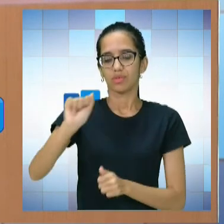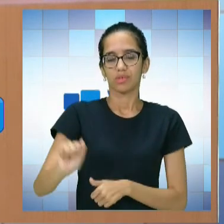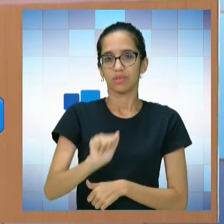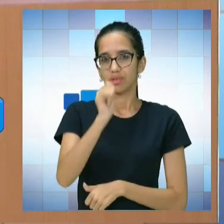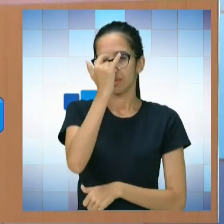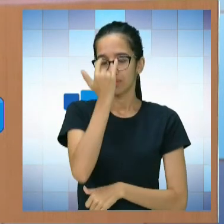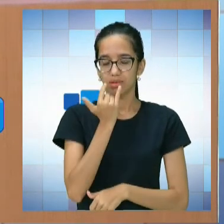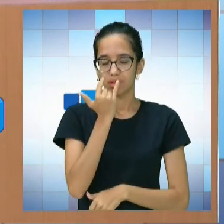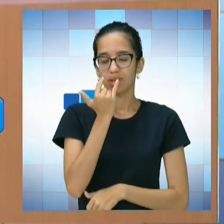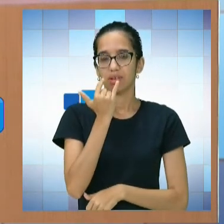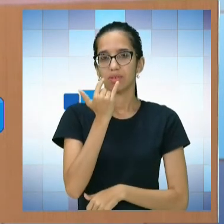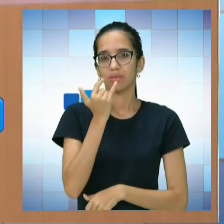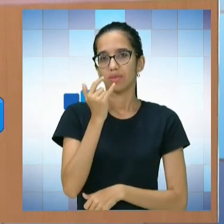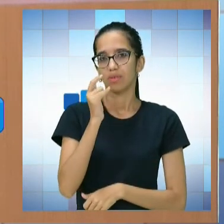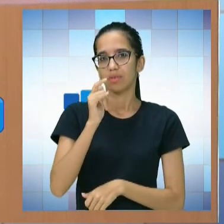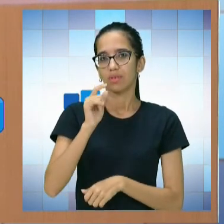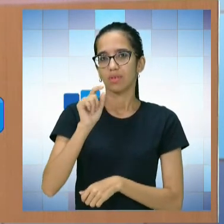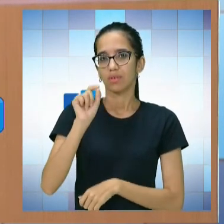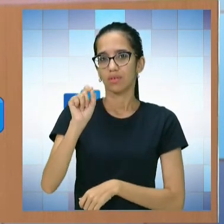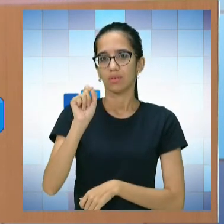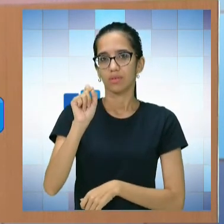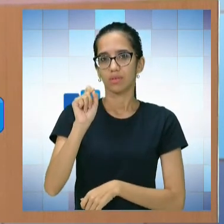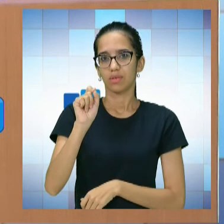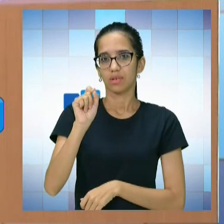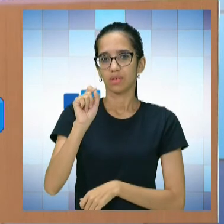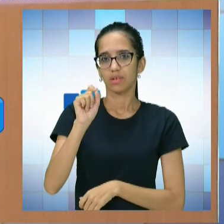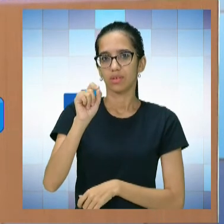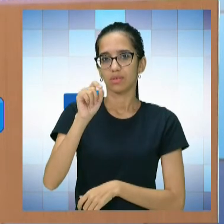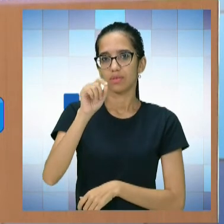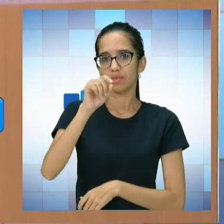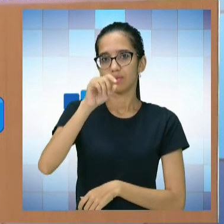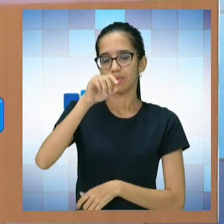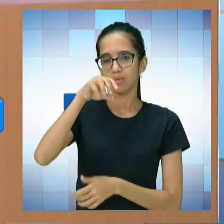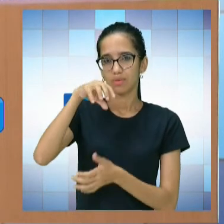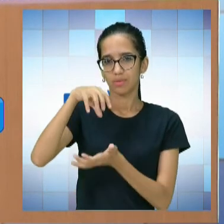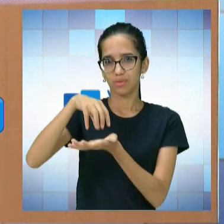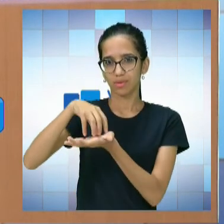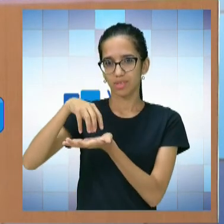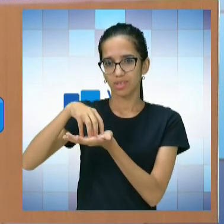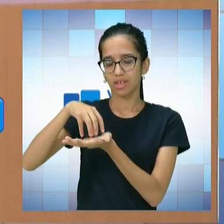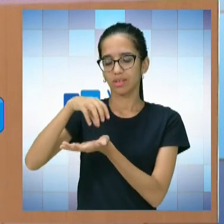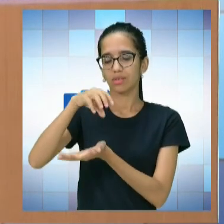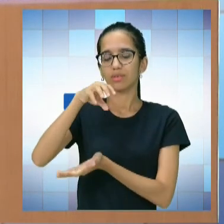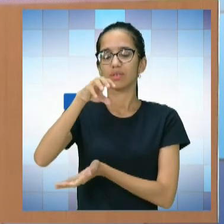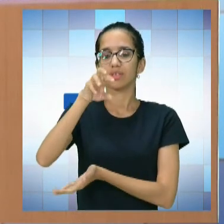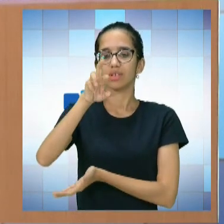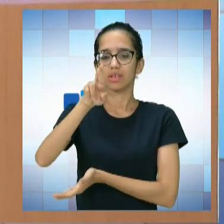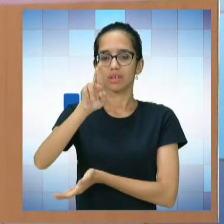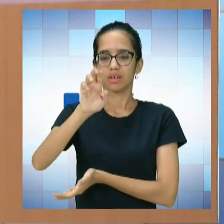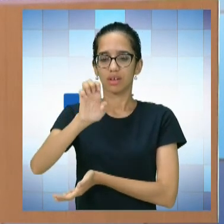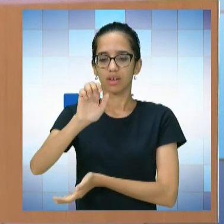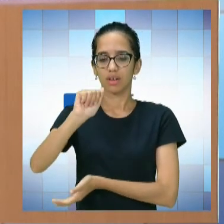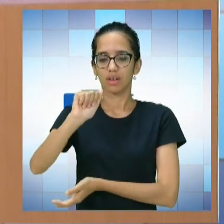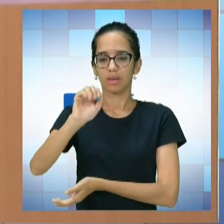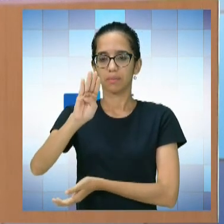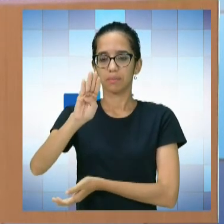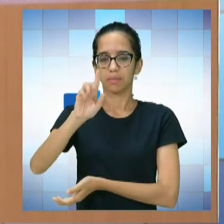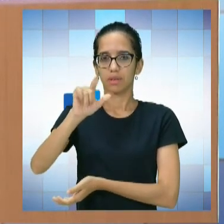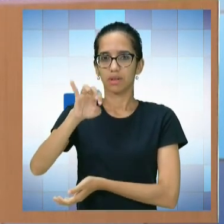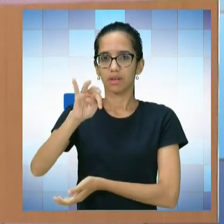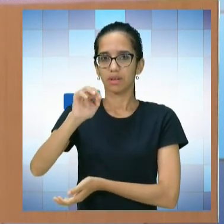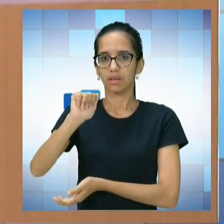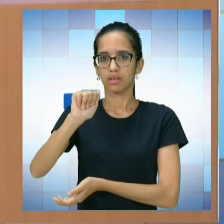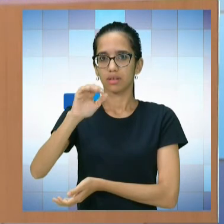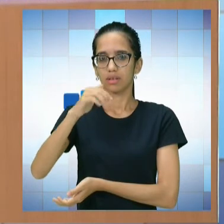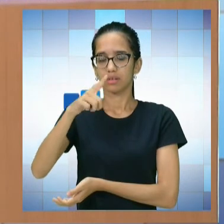Cegos do Piauí, mais especificamente no Centro de Habilitação e Reabilitação para Cegos. Atualmente, eu estou na direção da